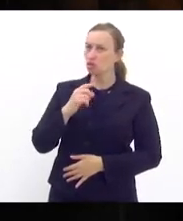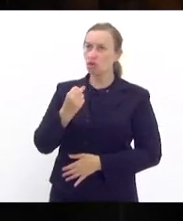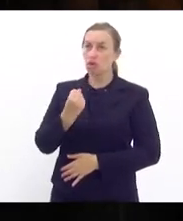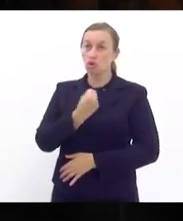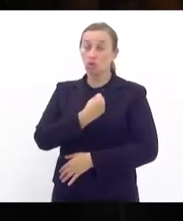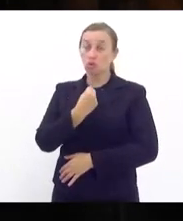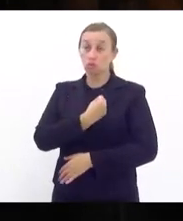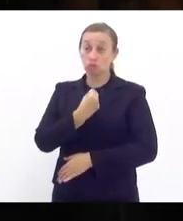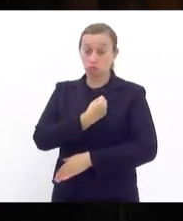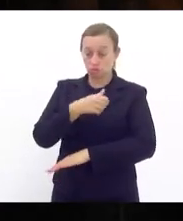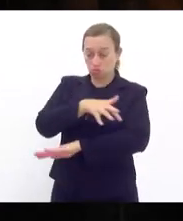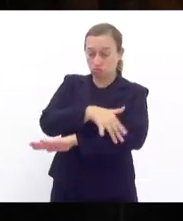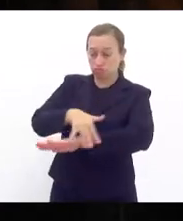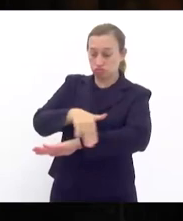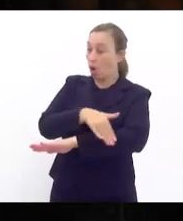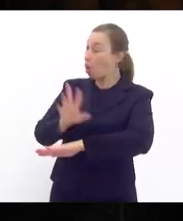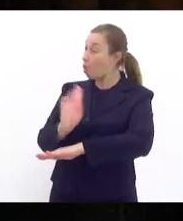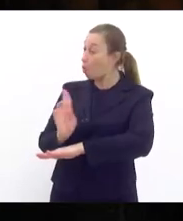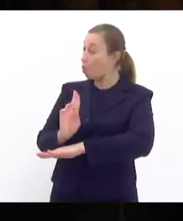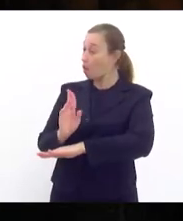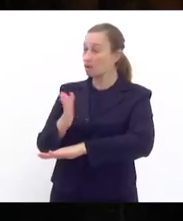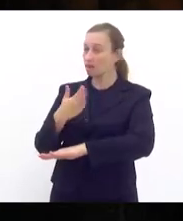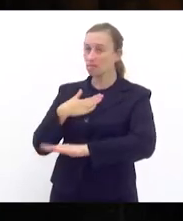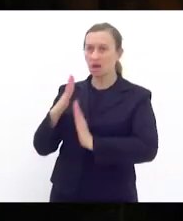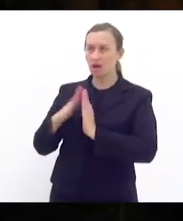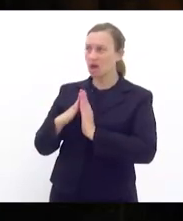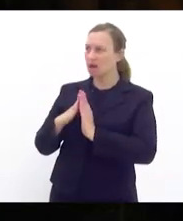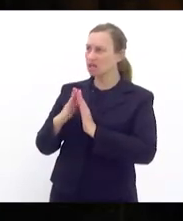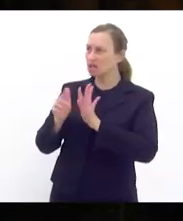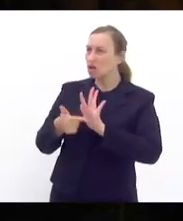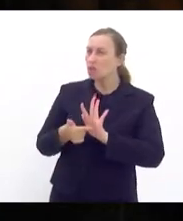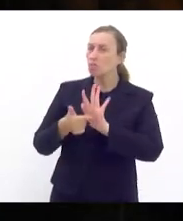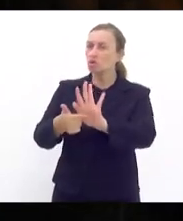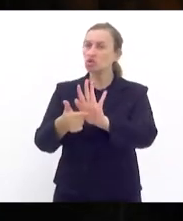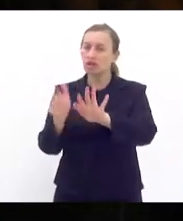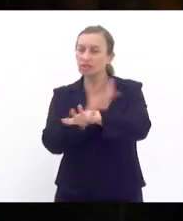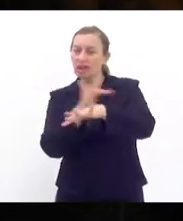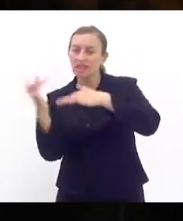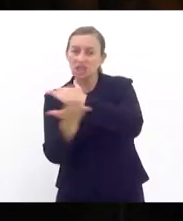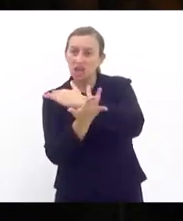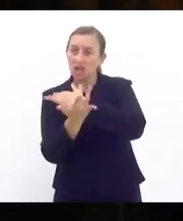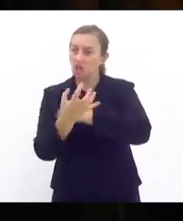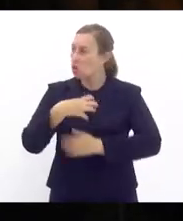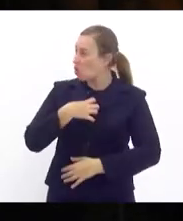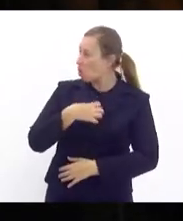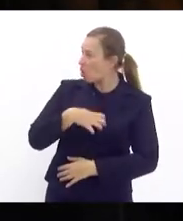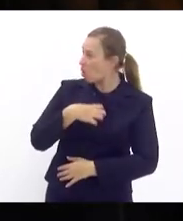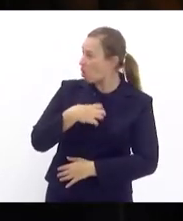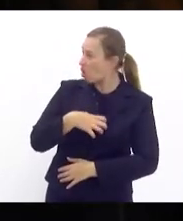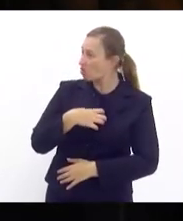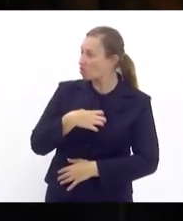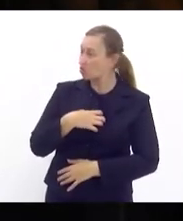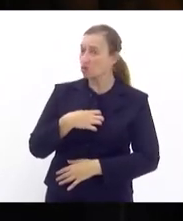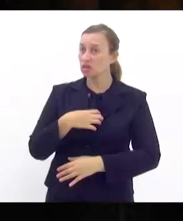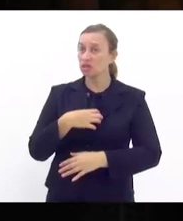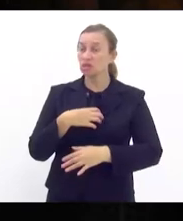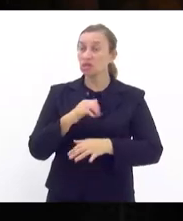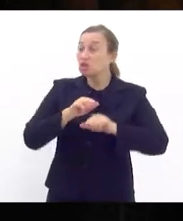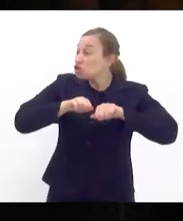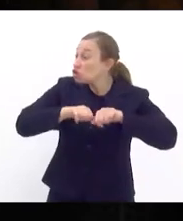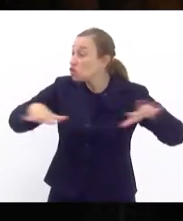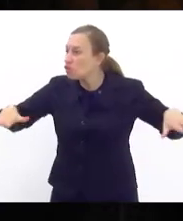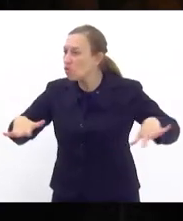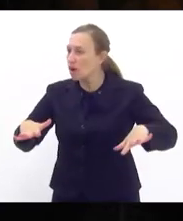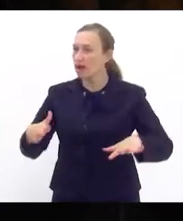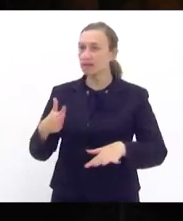exposto nas redes de ódio e foi parar no whatsapp foi parar no instagram foi parar no facebook o endereço da minha